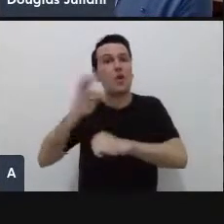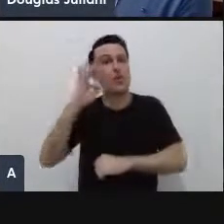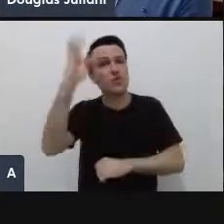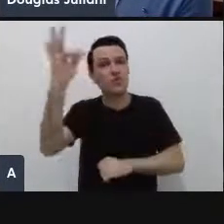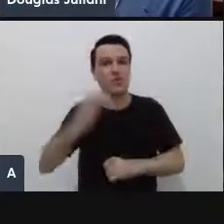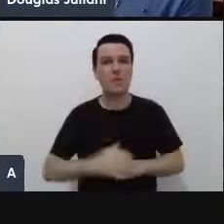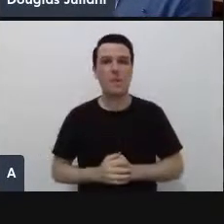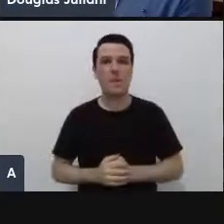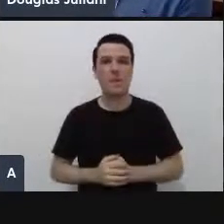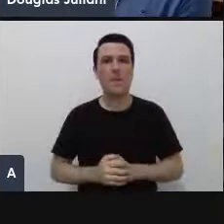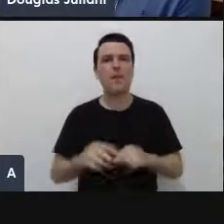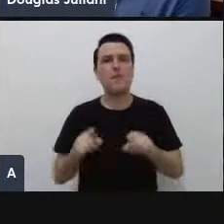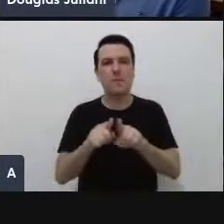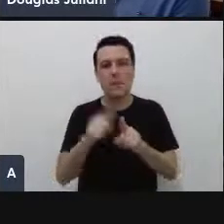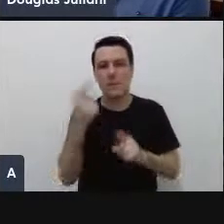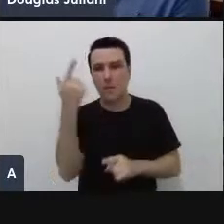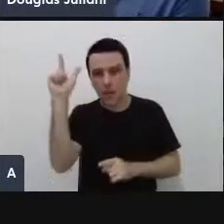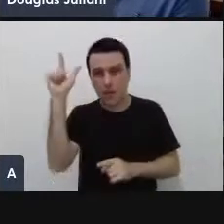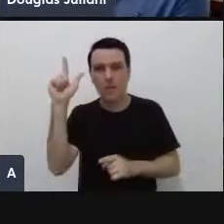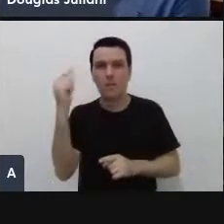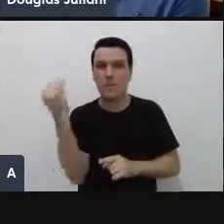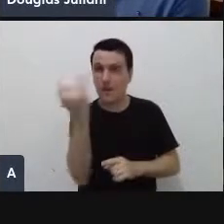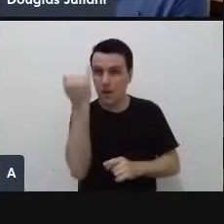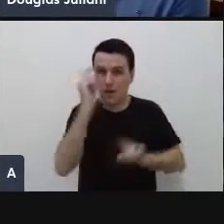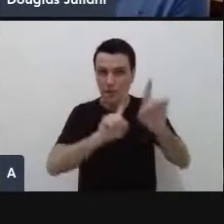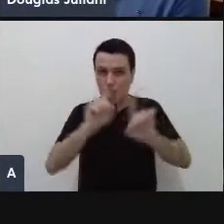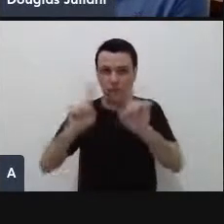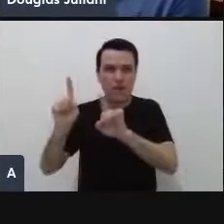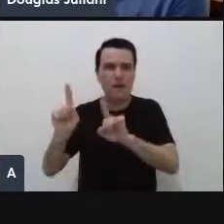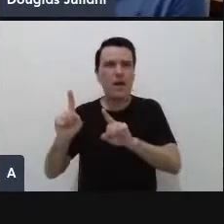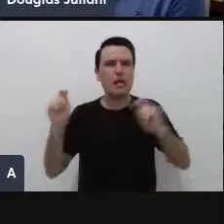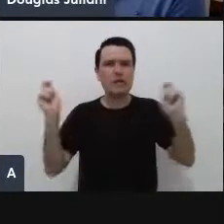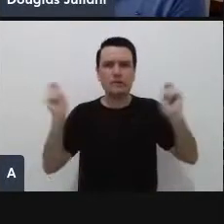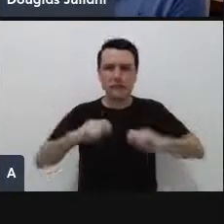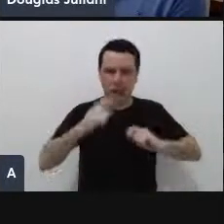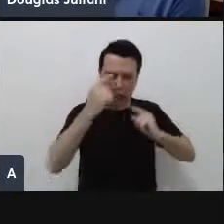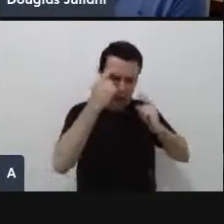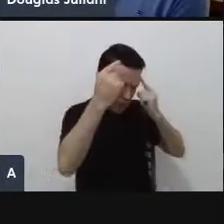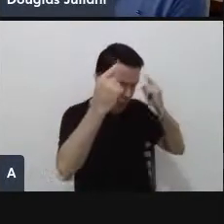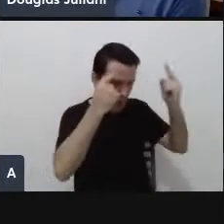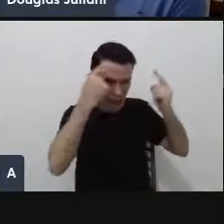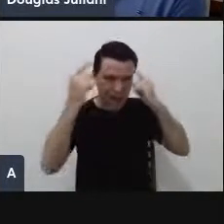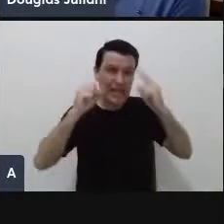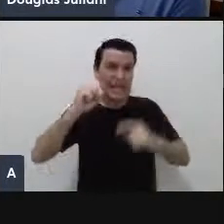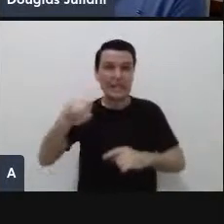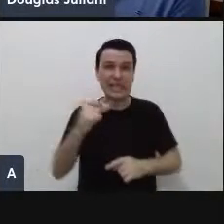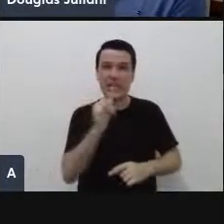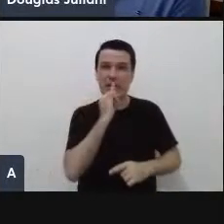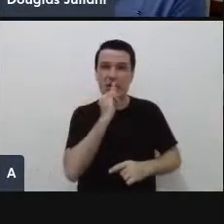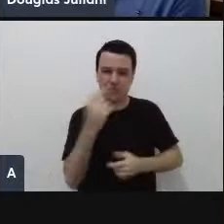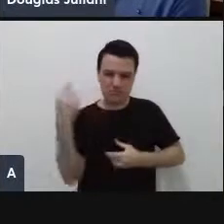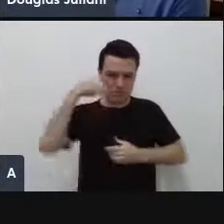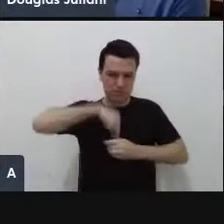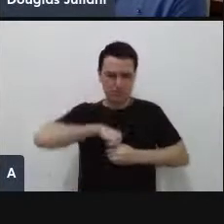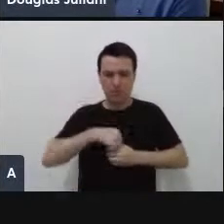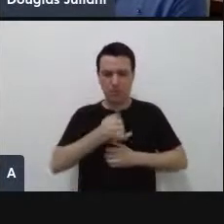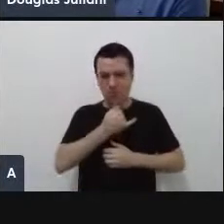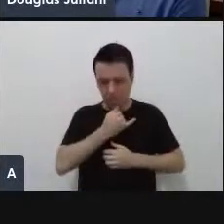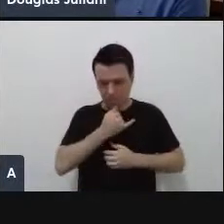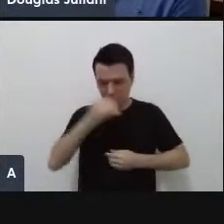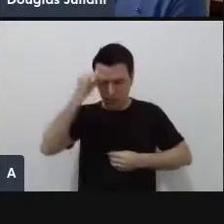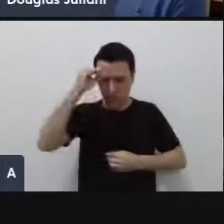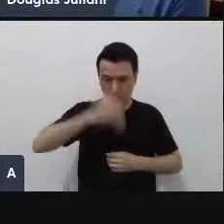Outro dado bem relevante, é possível a gente inovar desmotivado, sem engajamento, a gente tem desejo em